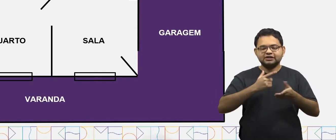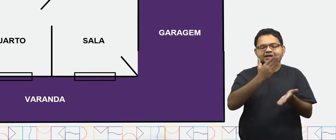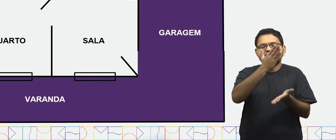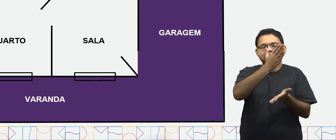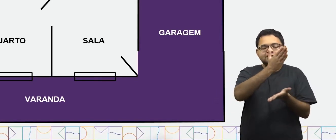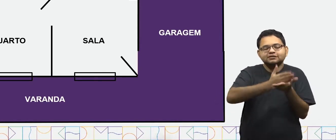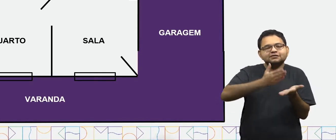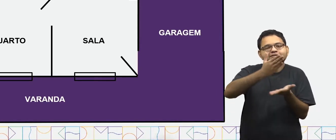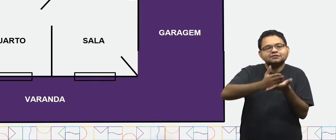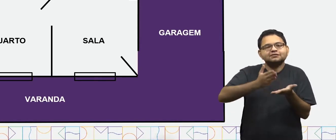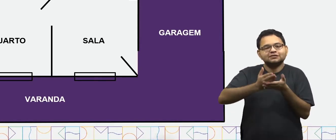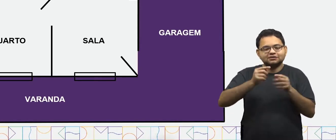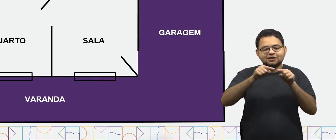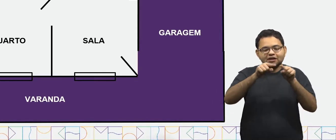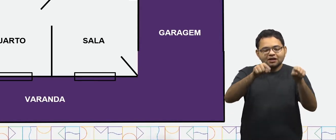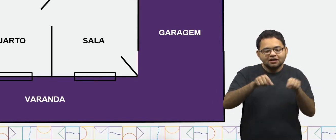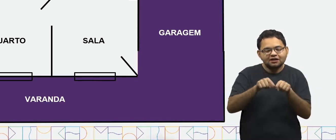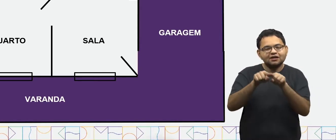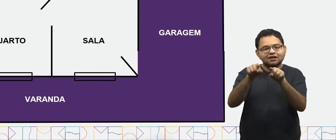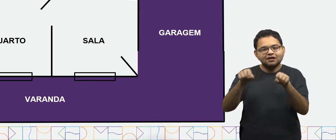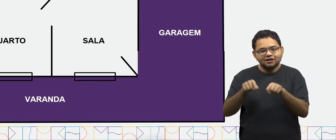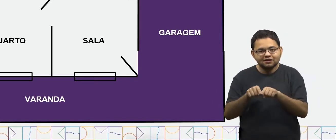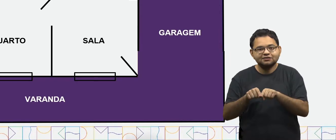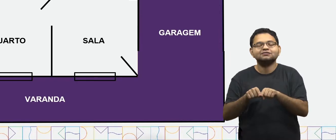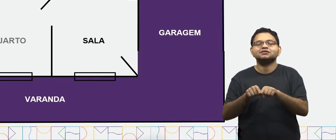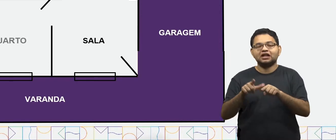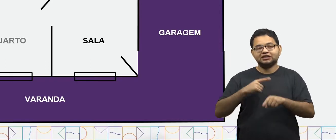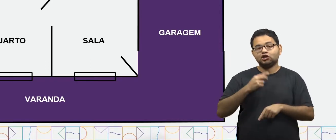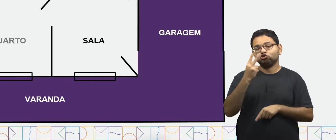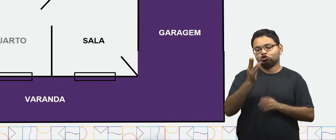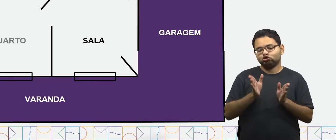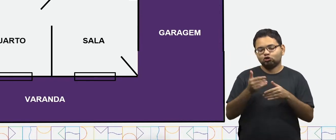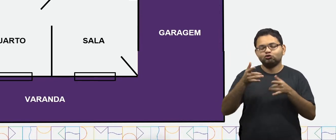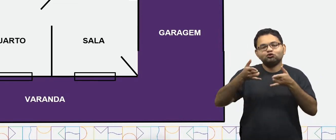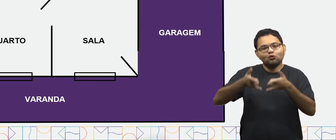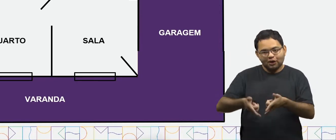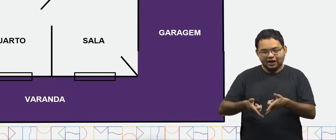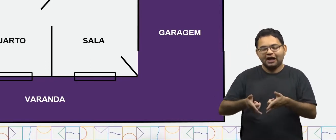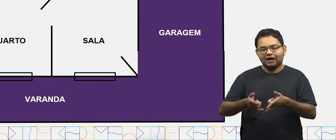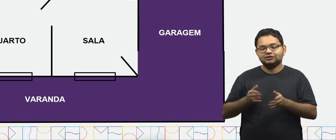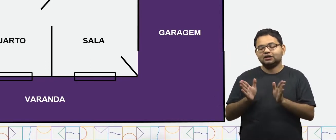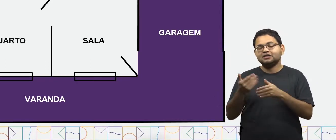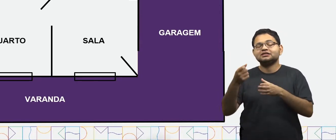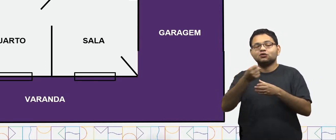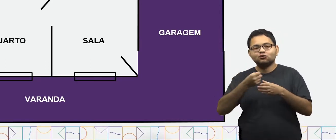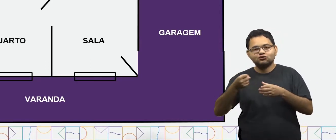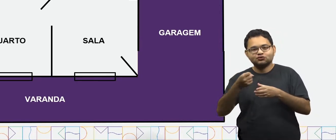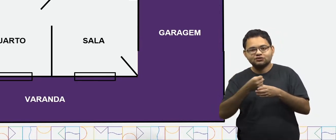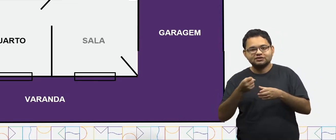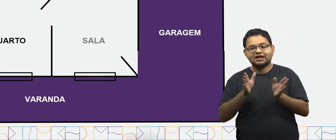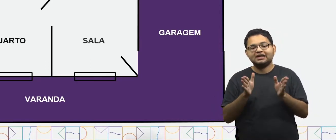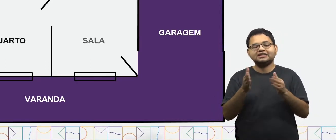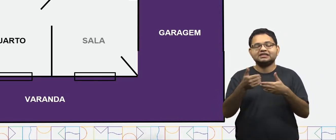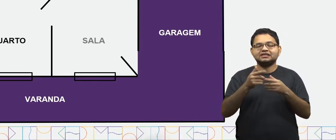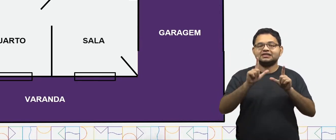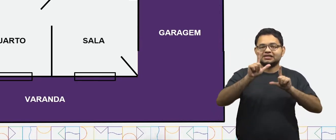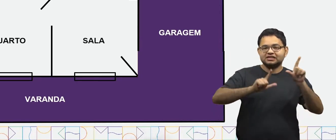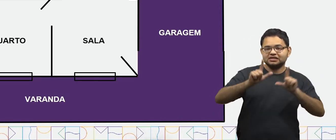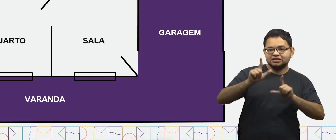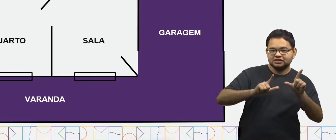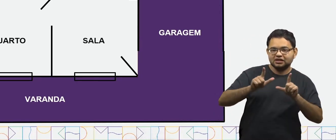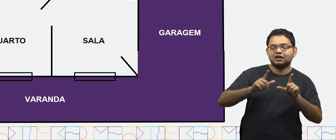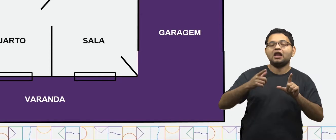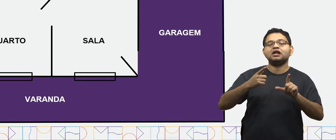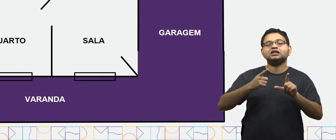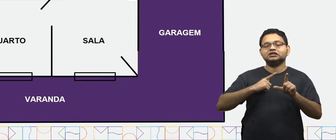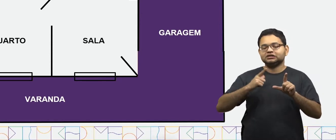divisões que são os cômodos da casa, como os dos quartos, a cozinha, a sala,